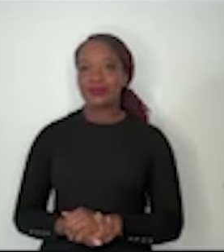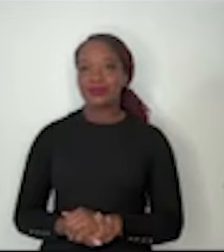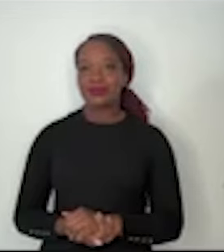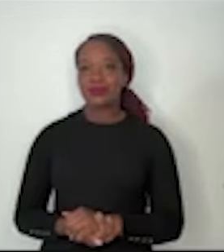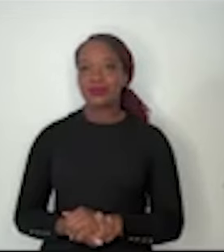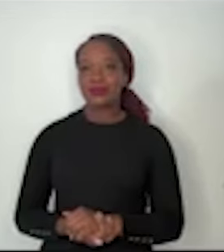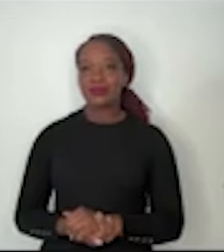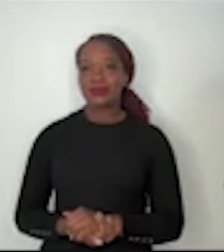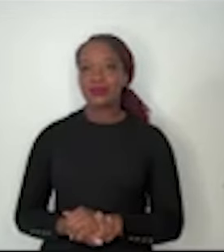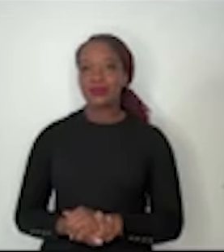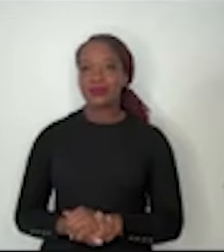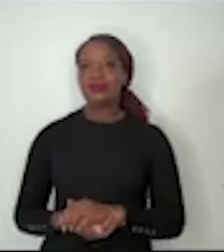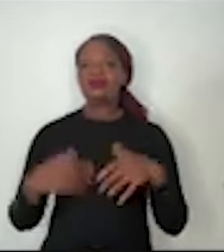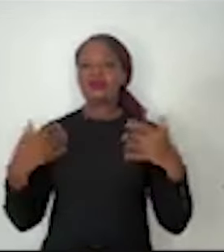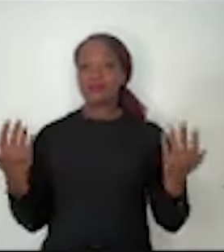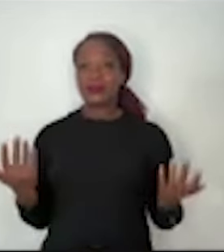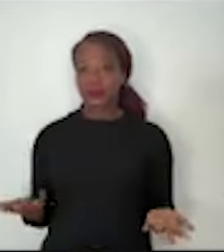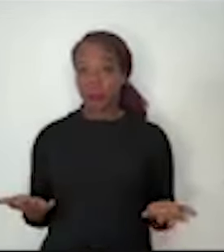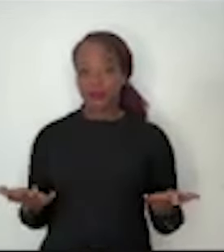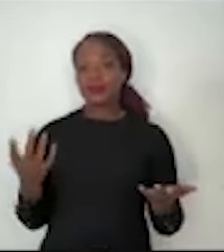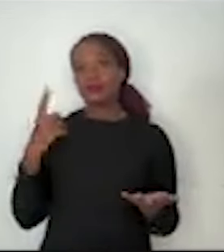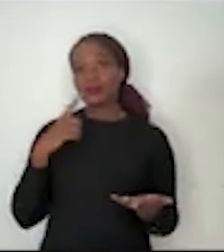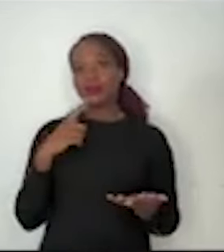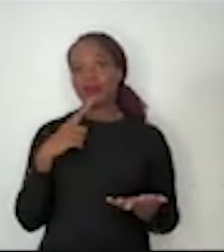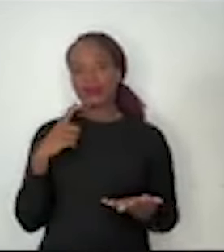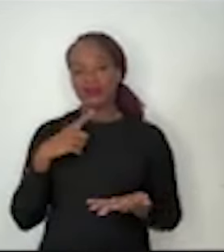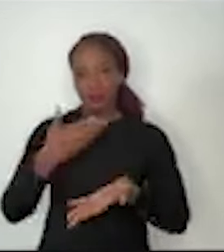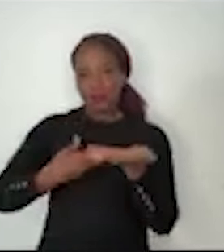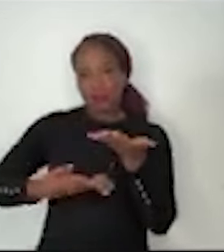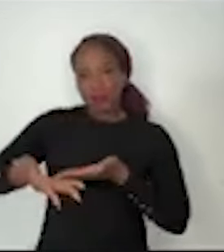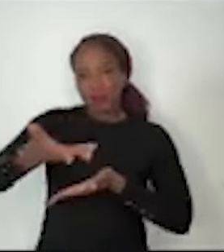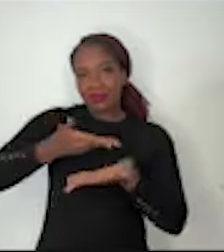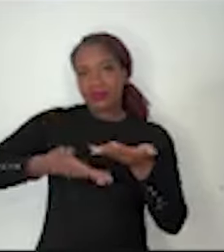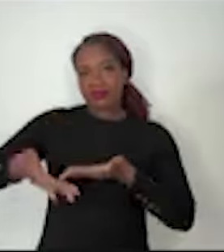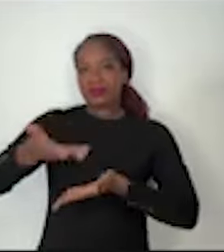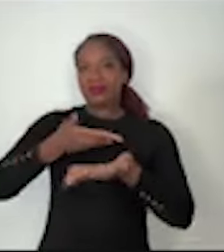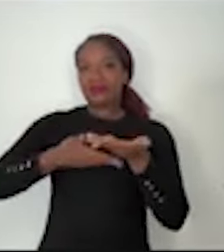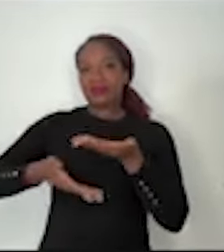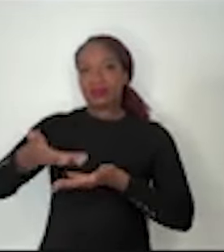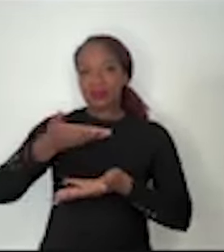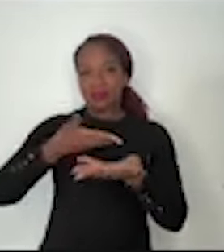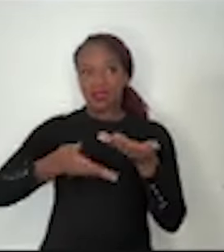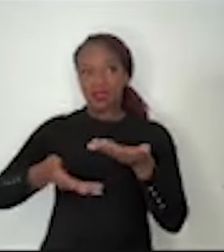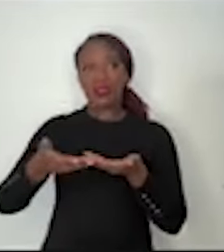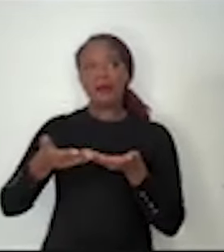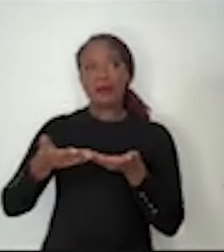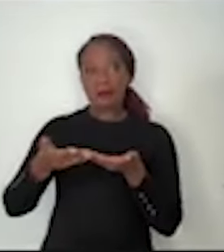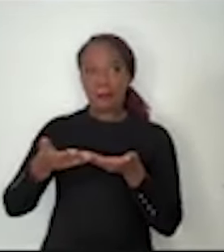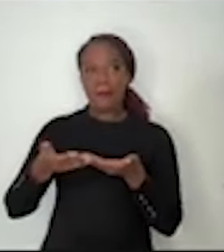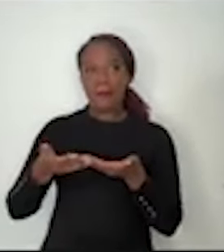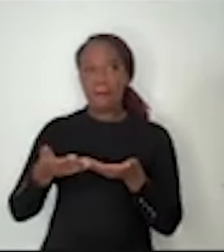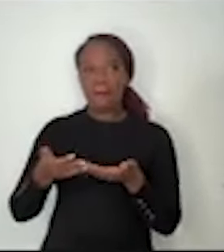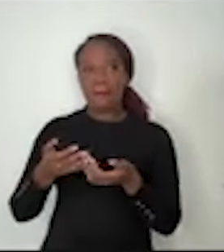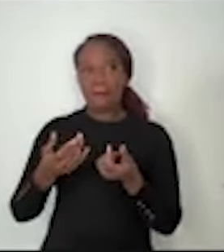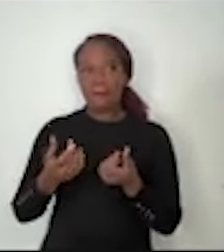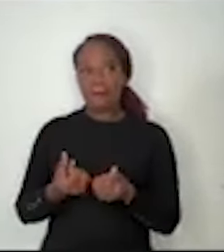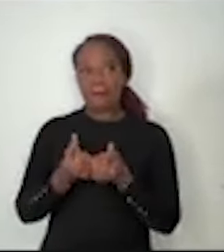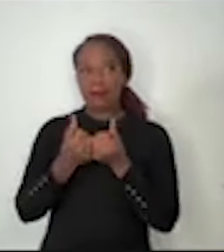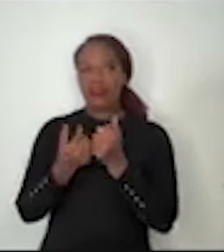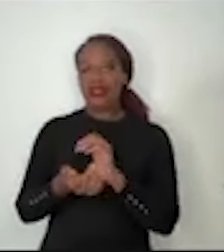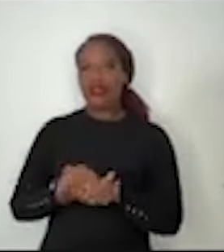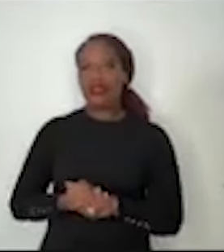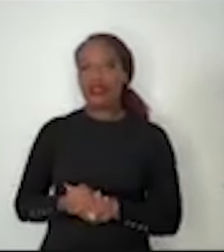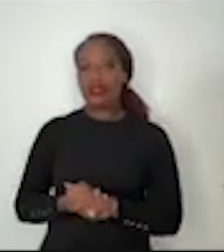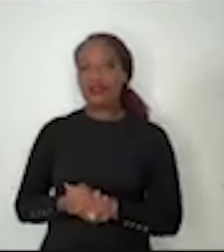tínhamos essa infraestrutura as trocas eram feitas por escambo predominantemente não tinha moeda portanto não tinha comércio não